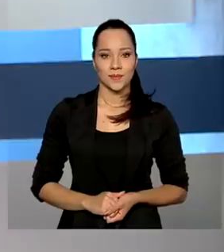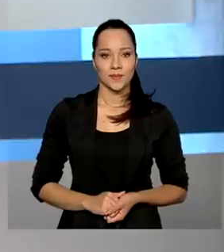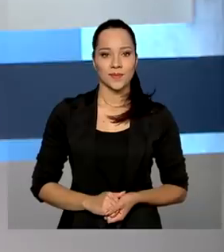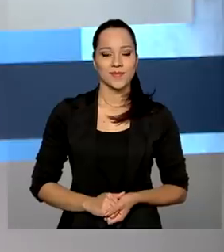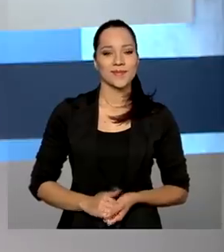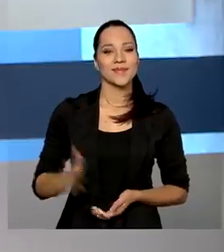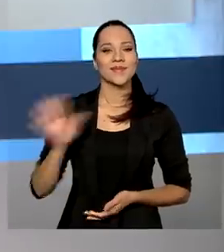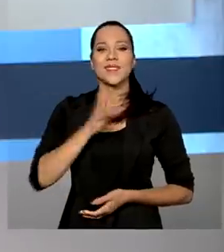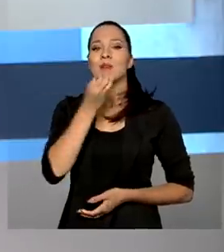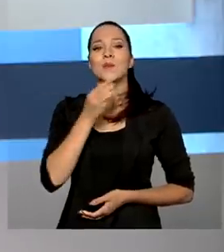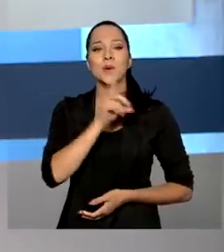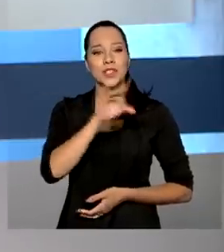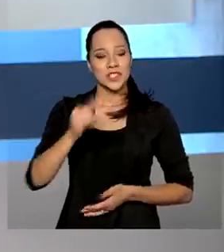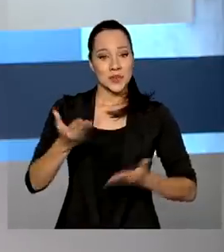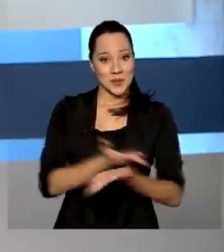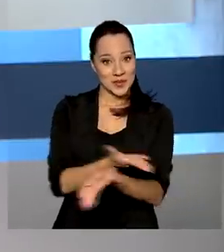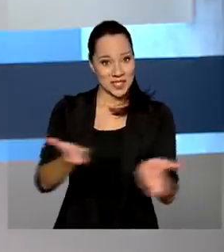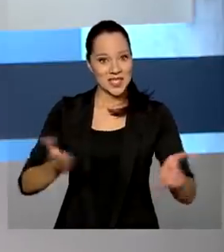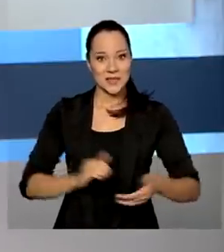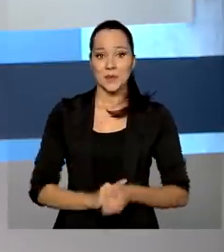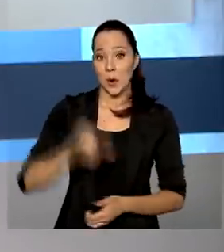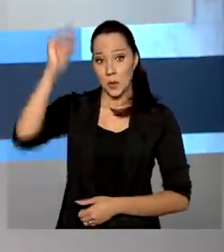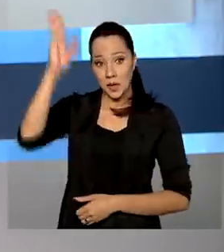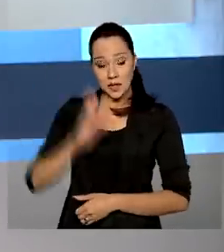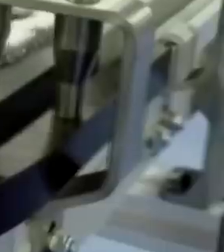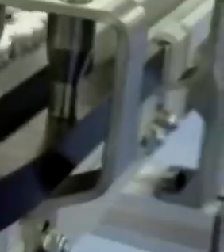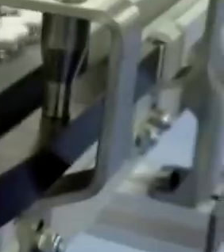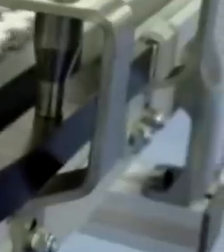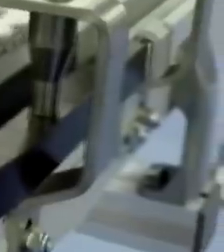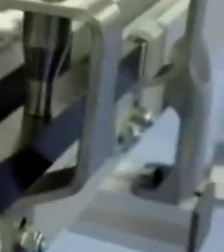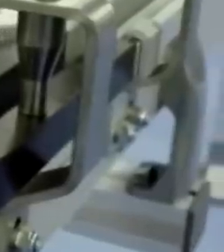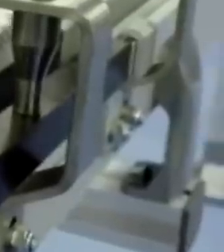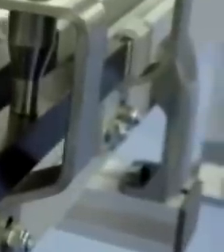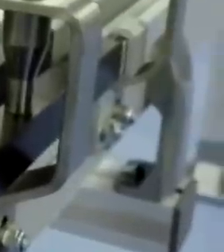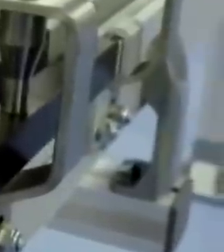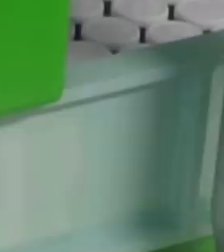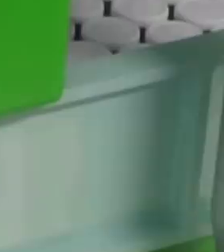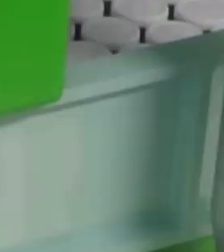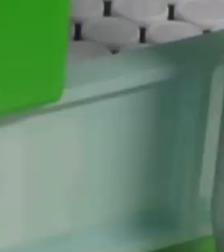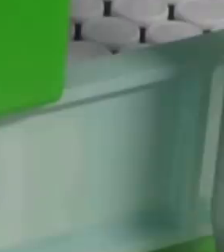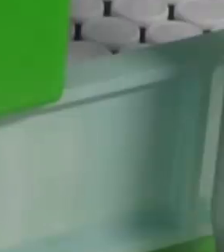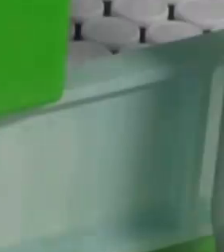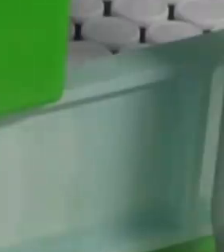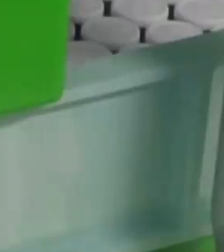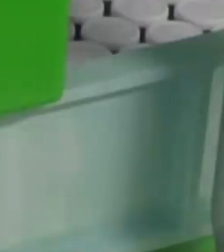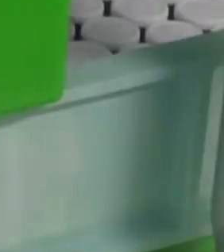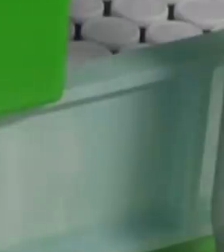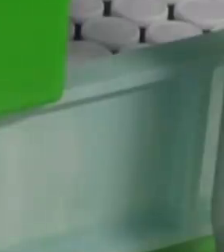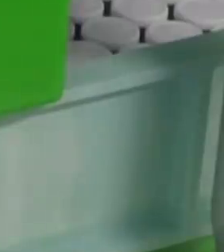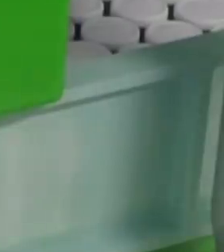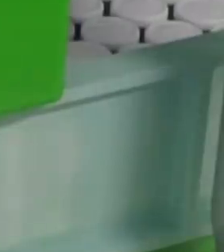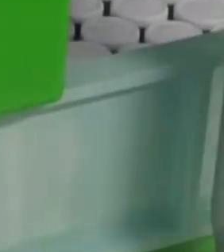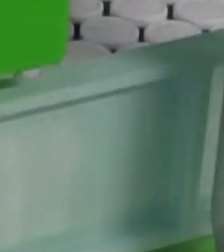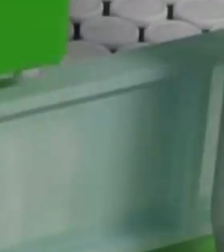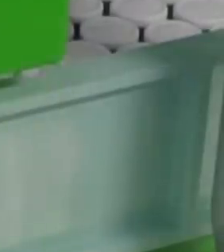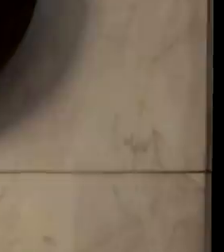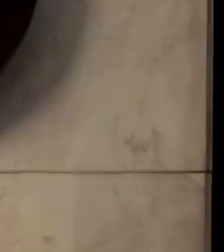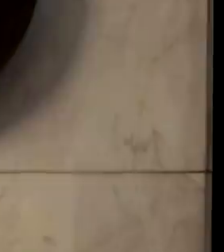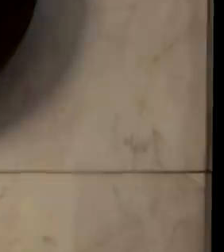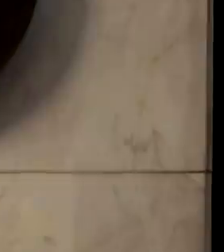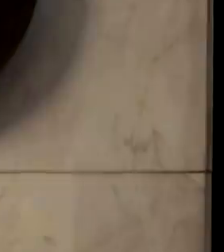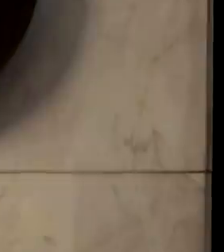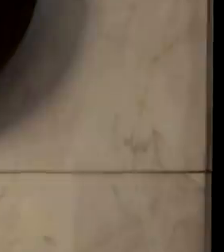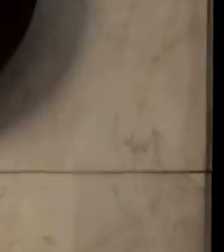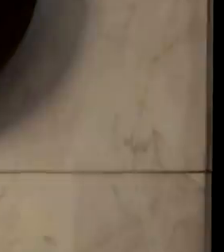Olá, muito bom dia pra você. O Brasil vai receber até junho mais de 800 mil doses da vacina da Pfizer pelo